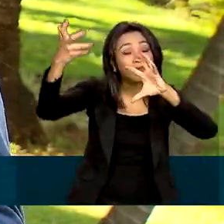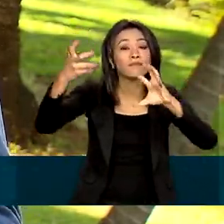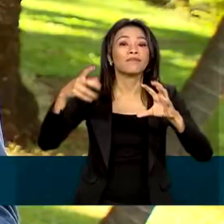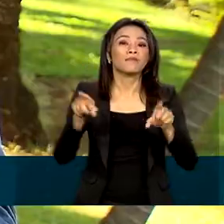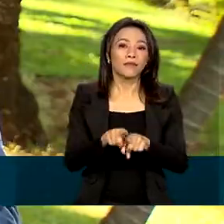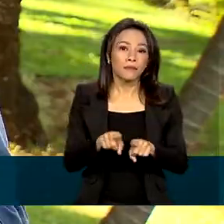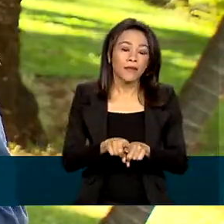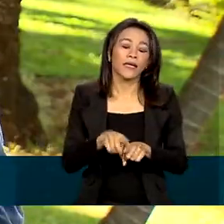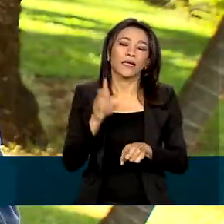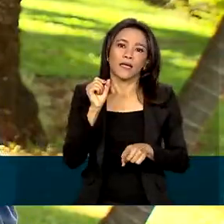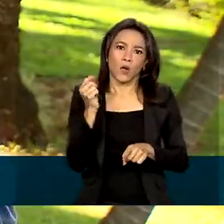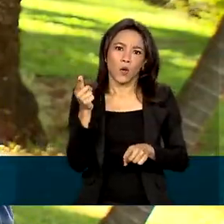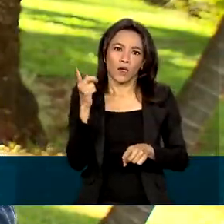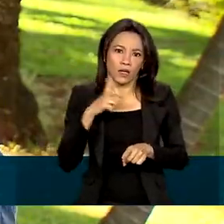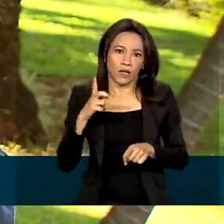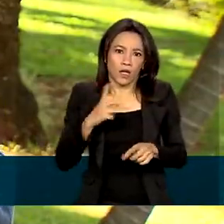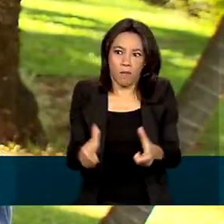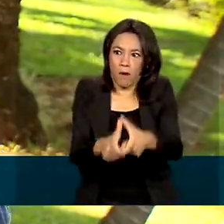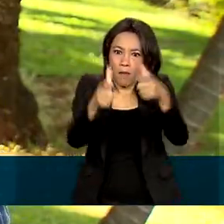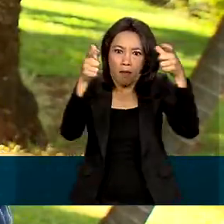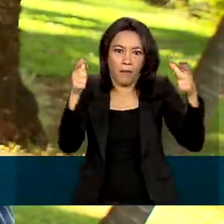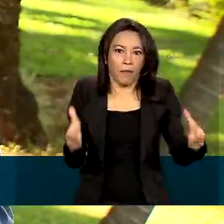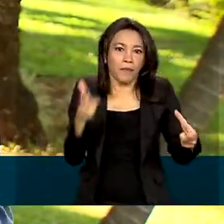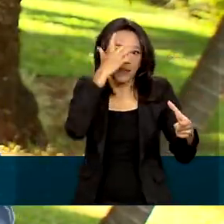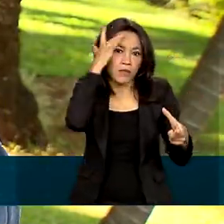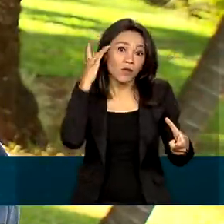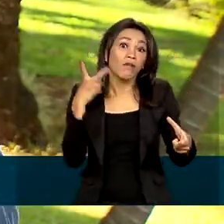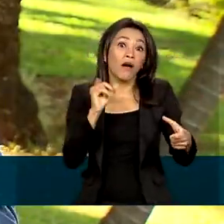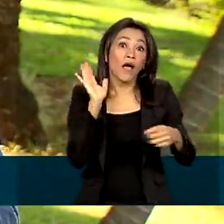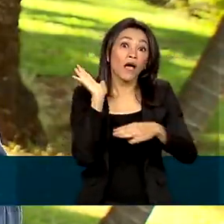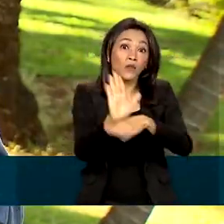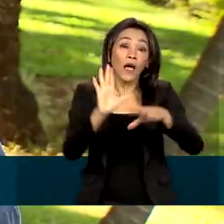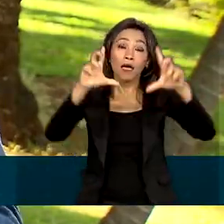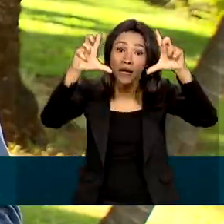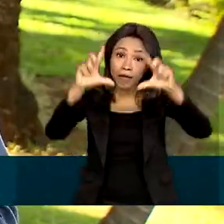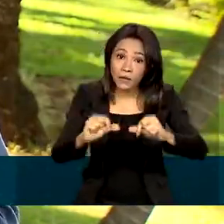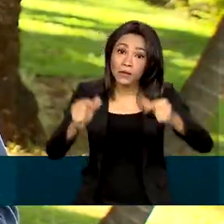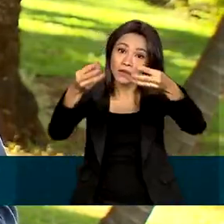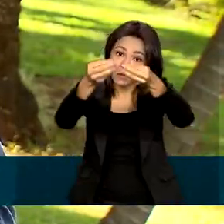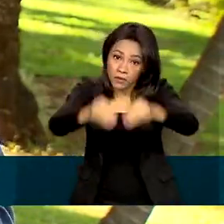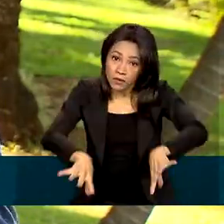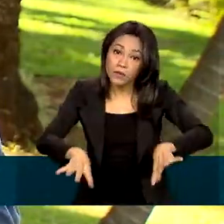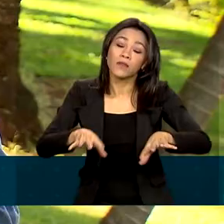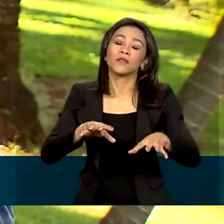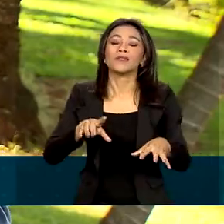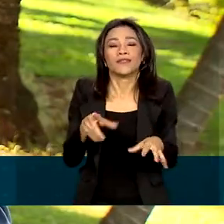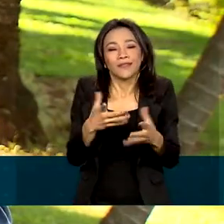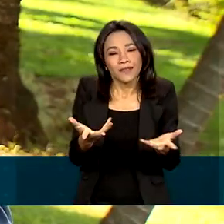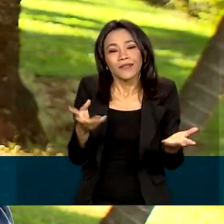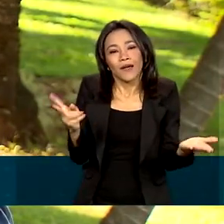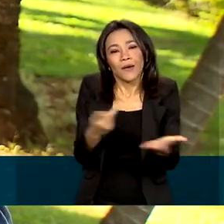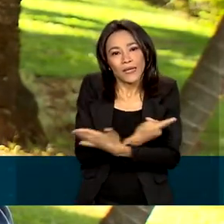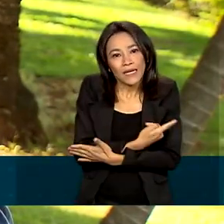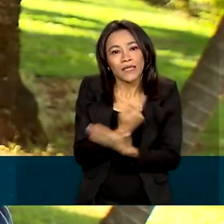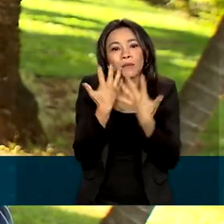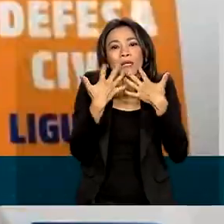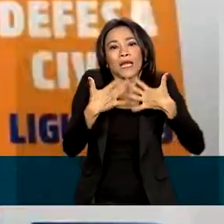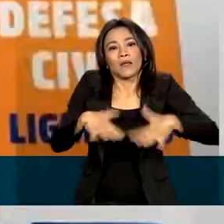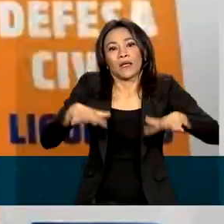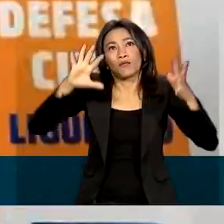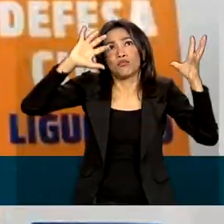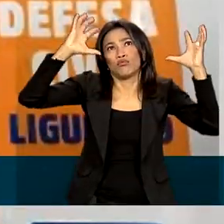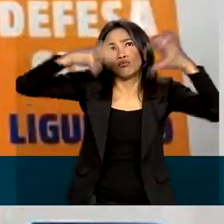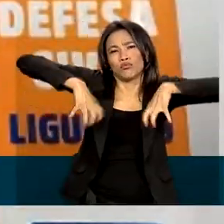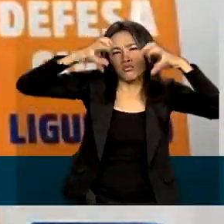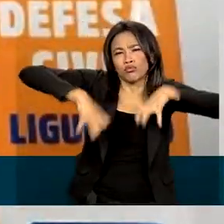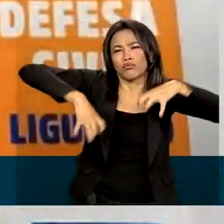alcançar um número maior de pessoas, vai ajudar a diminuir os impactos causados pelos desastres naturais. O